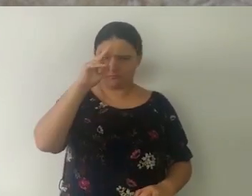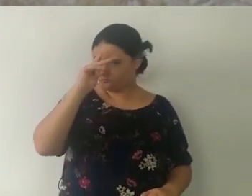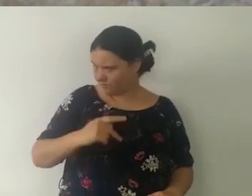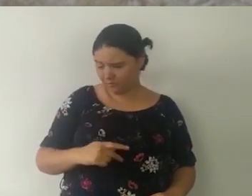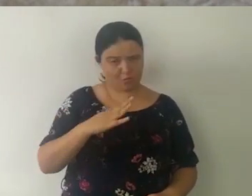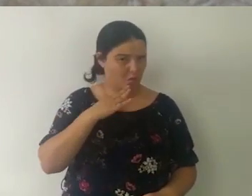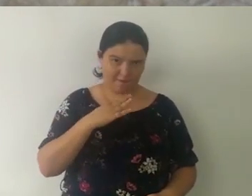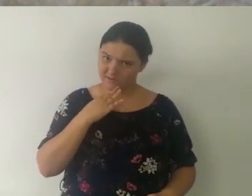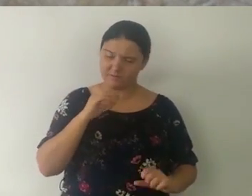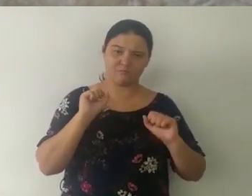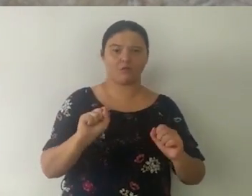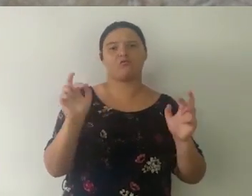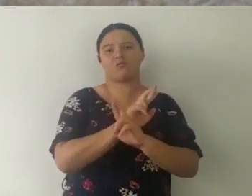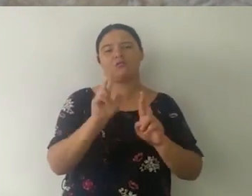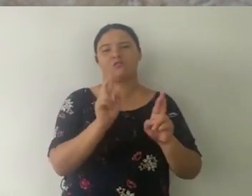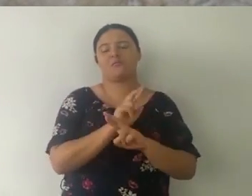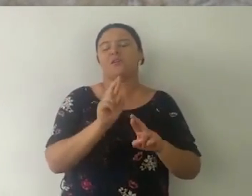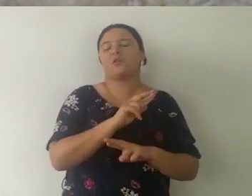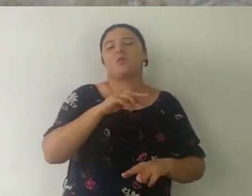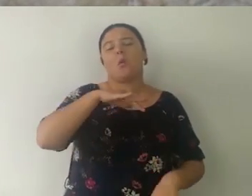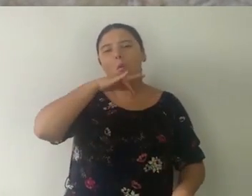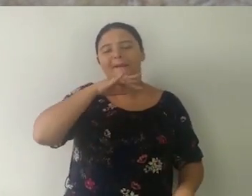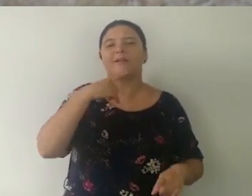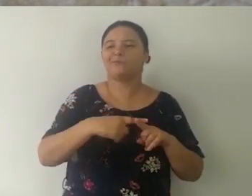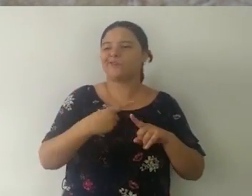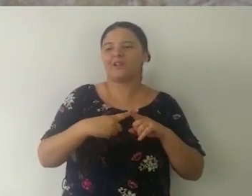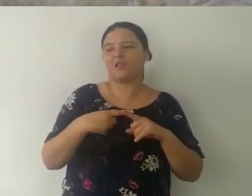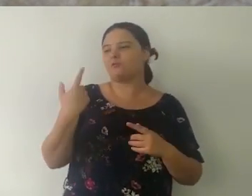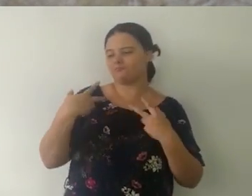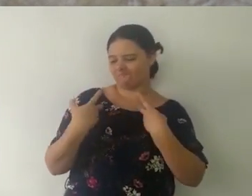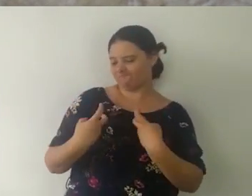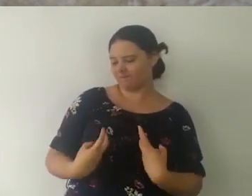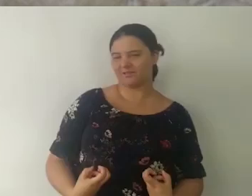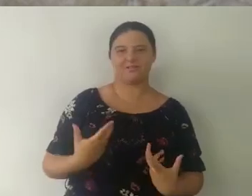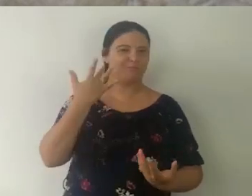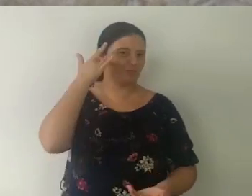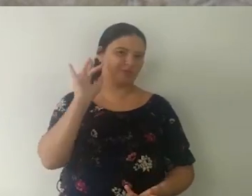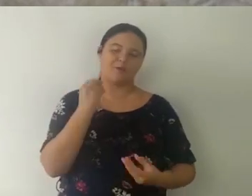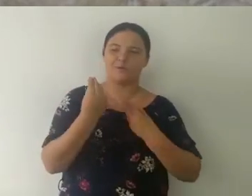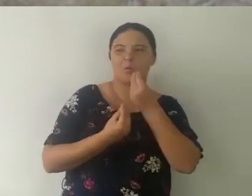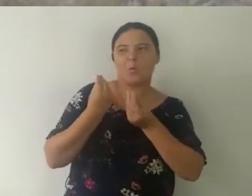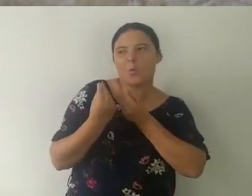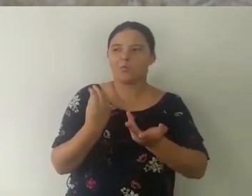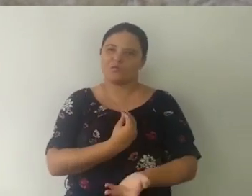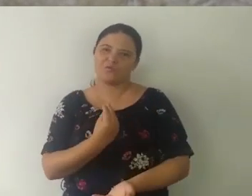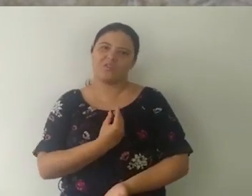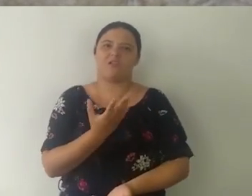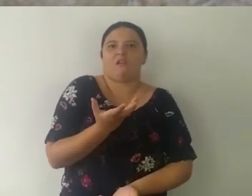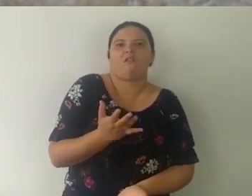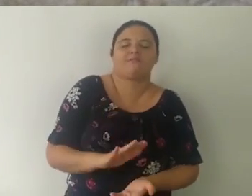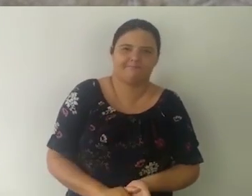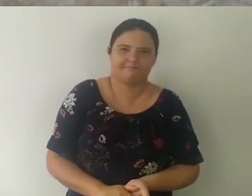compreensão de si mesmo, tem grandes chances de viver relações desiguais e abusivas, né? Porque ela não se dá conta com clareza dos